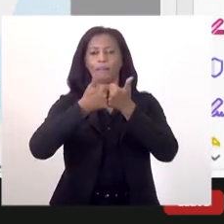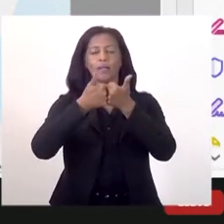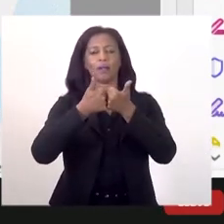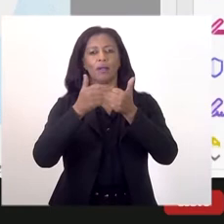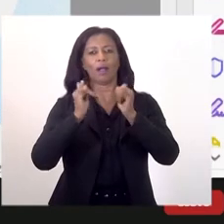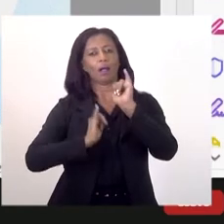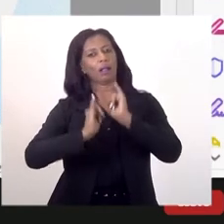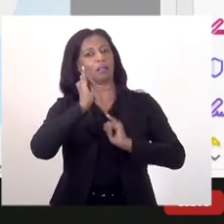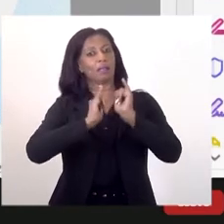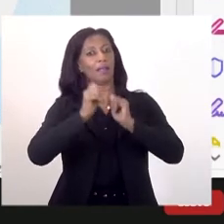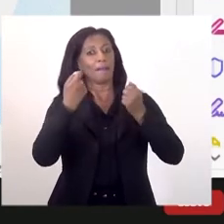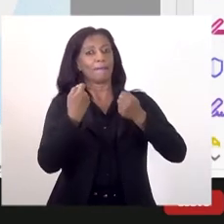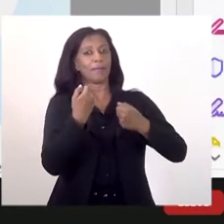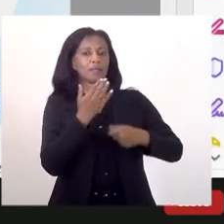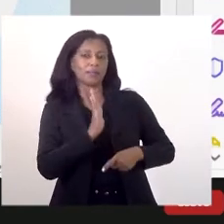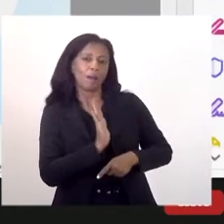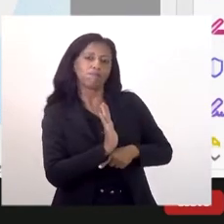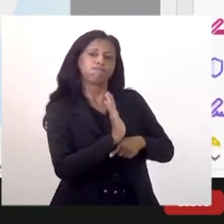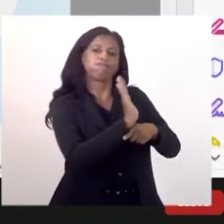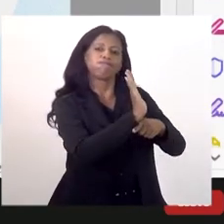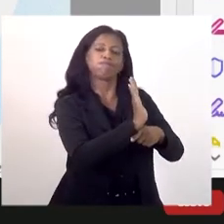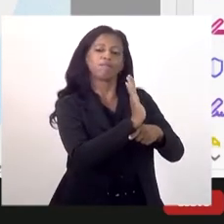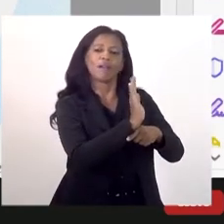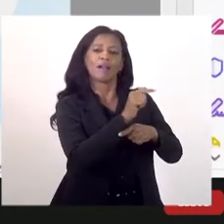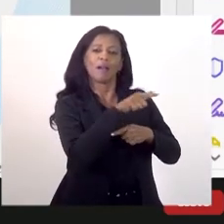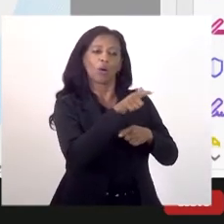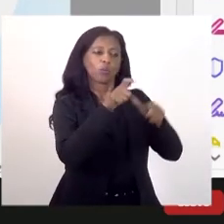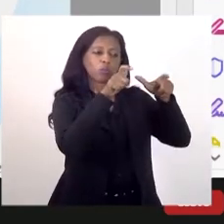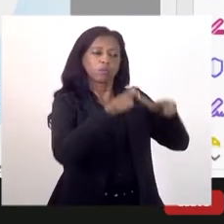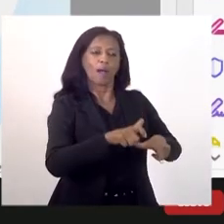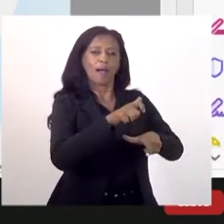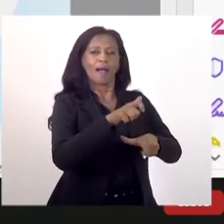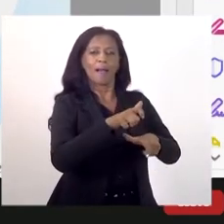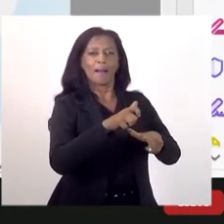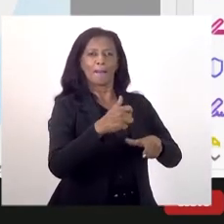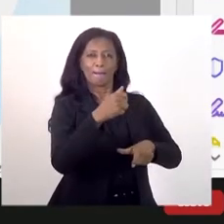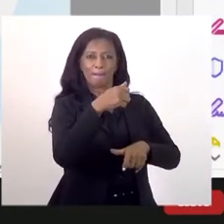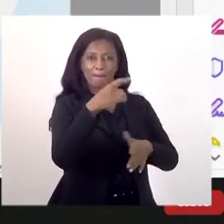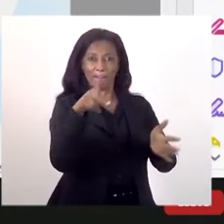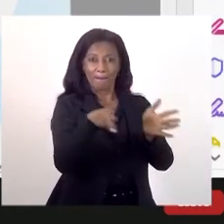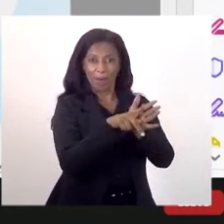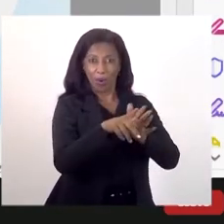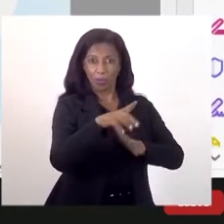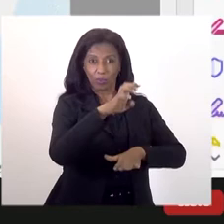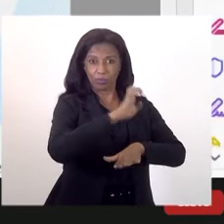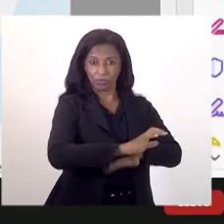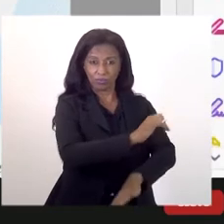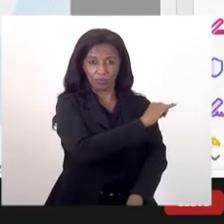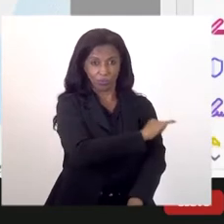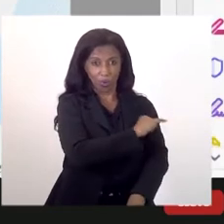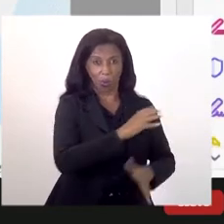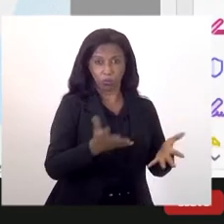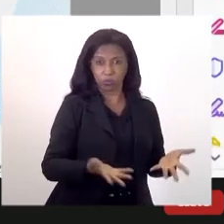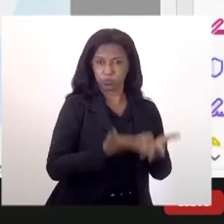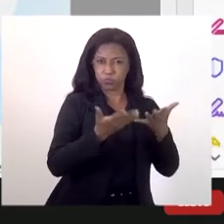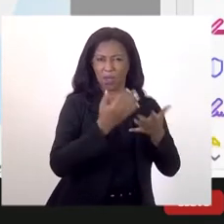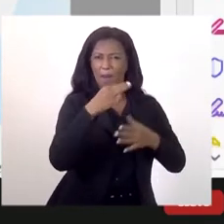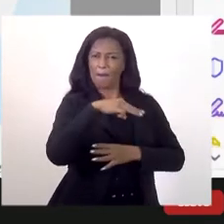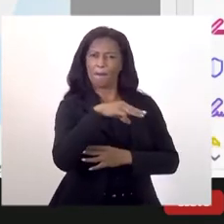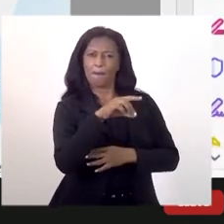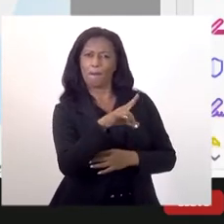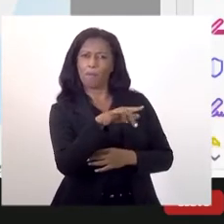nós queremos dar suporte à reindustrialização da região metropolitana, promovendo uma indústria mais limpa, inovadora e produtiva. Coisa moderna.